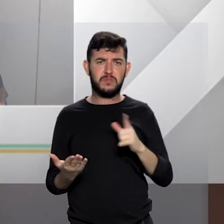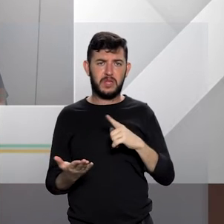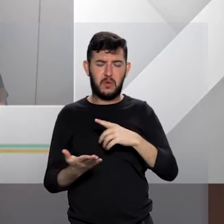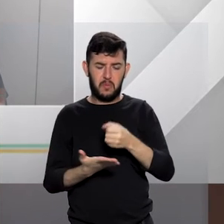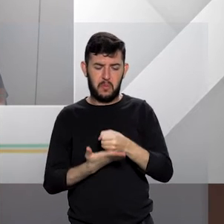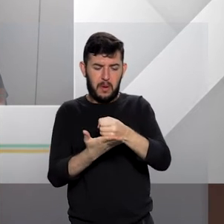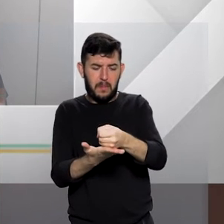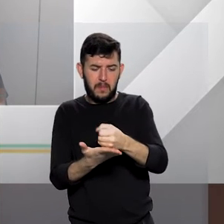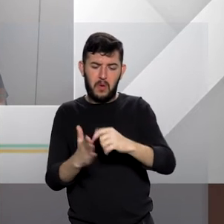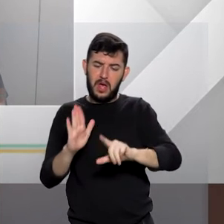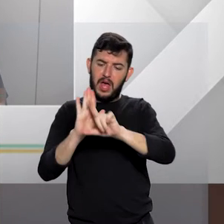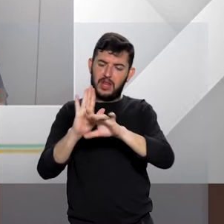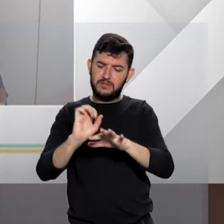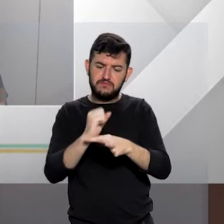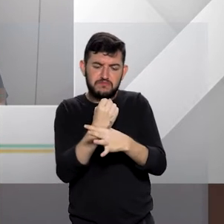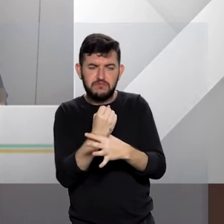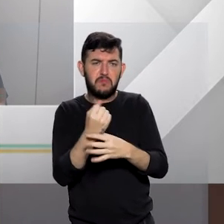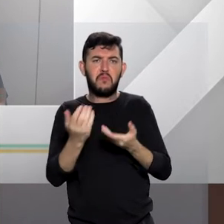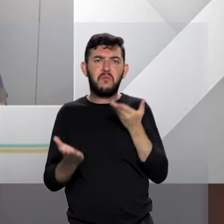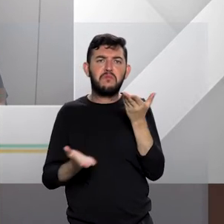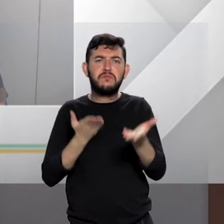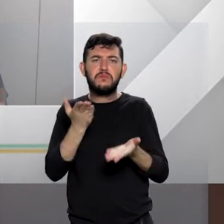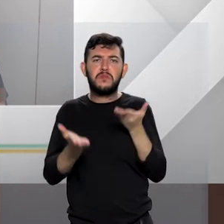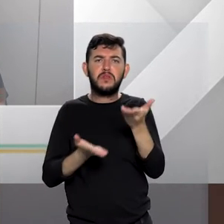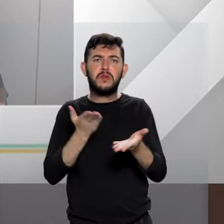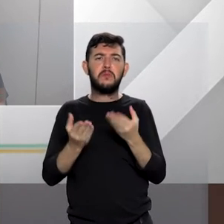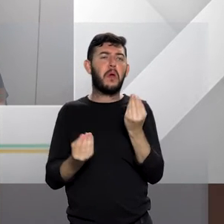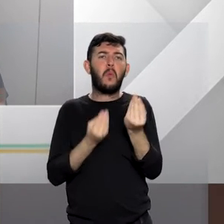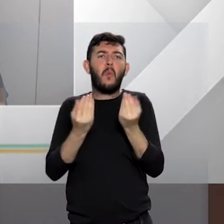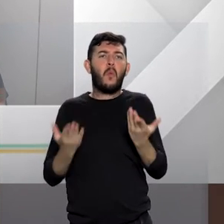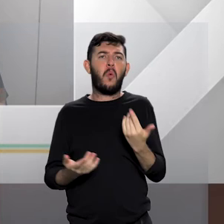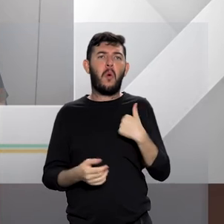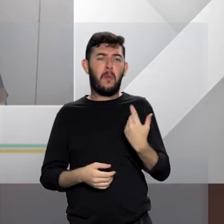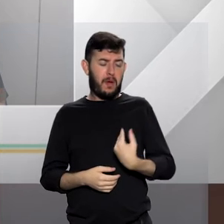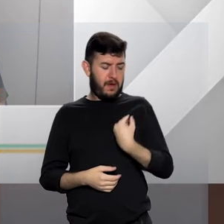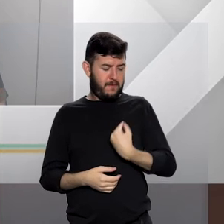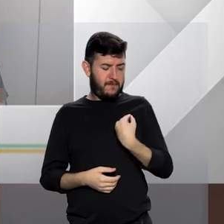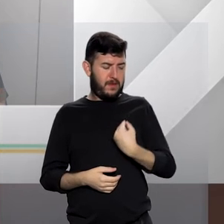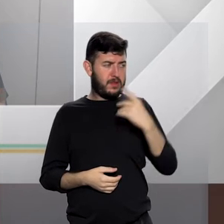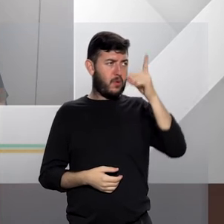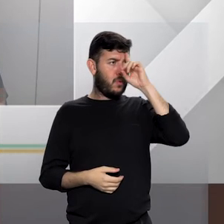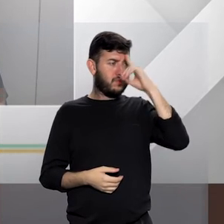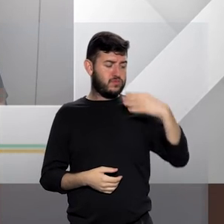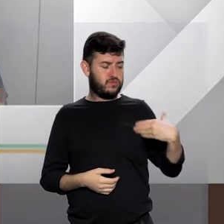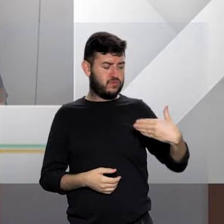Como é se procede a partir de então a convivência com o pai? Enfim.